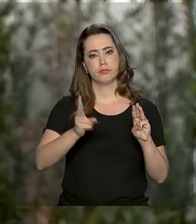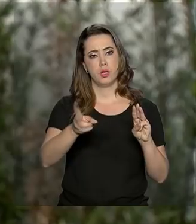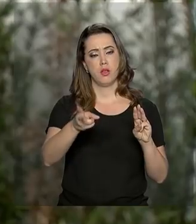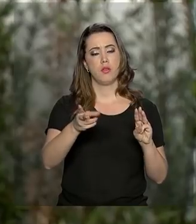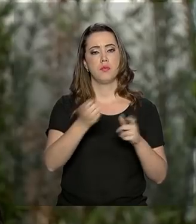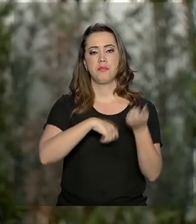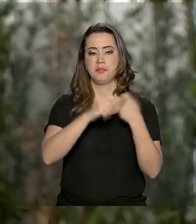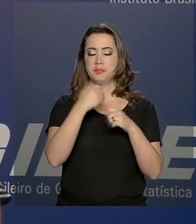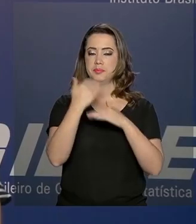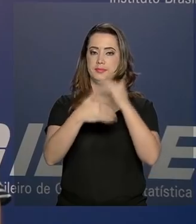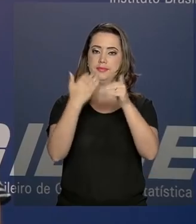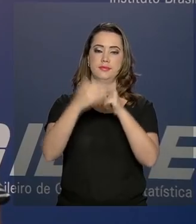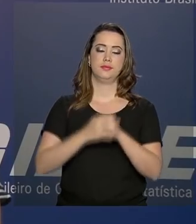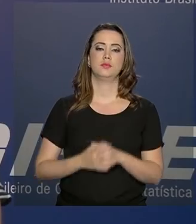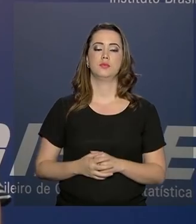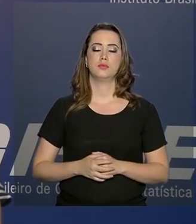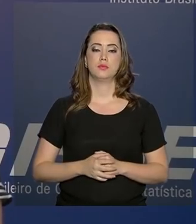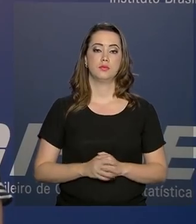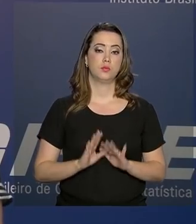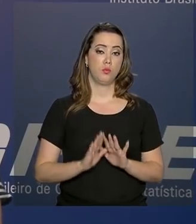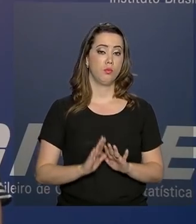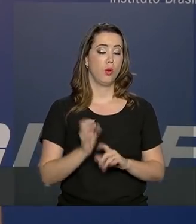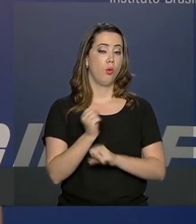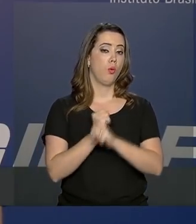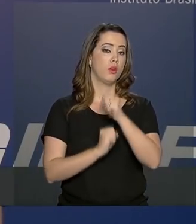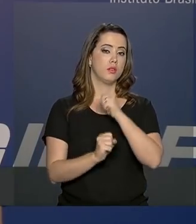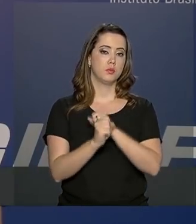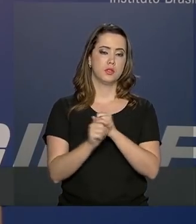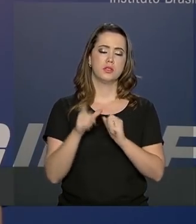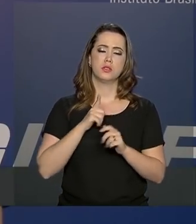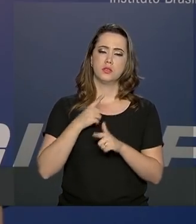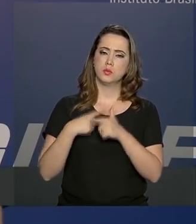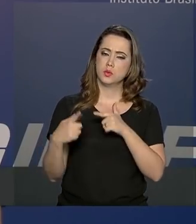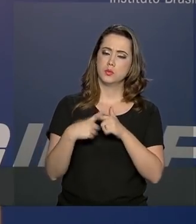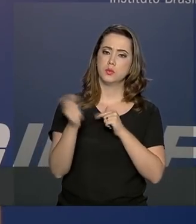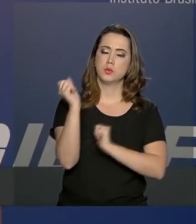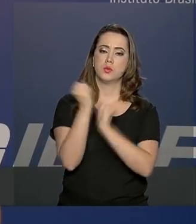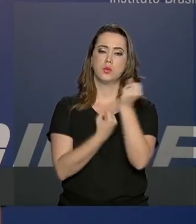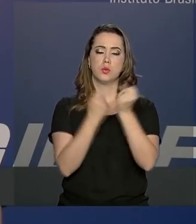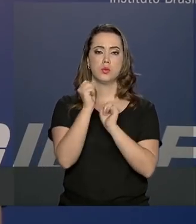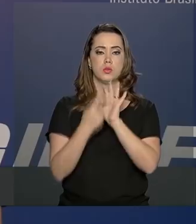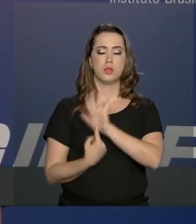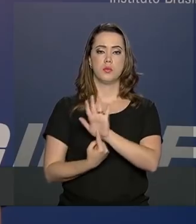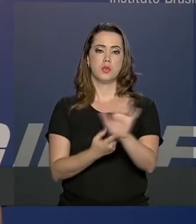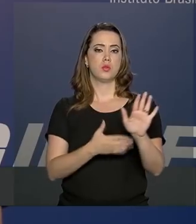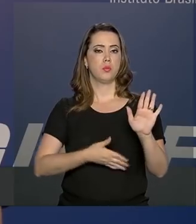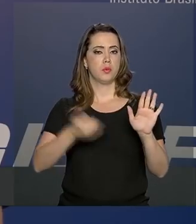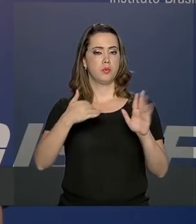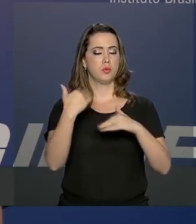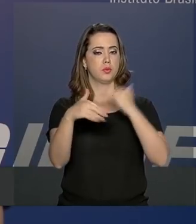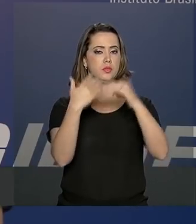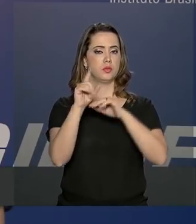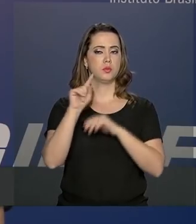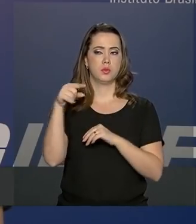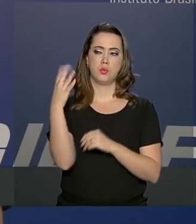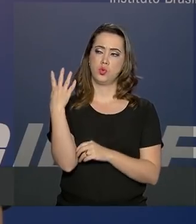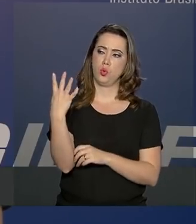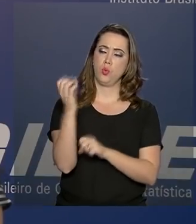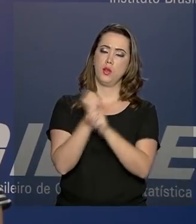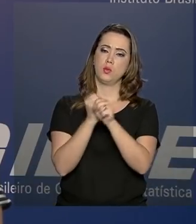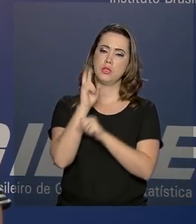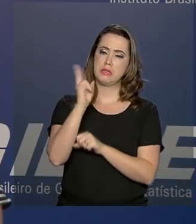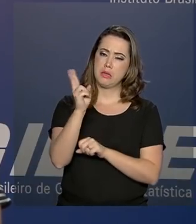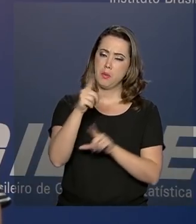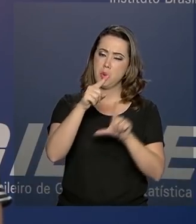Brasil cresceu. No ano passado, teve a ver com a indústria, que apresentou o primeiro ano de crescimento depois de quatro anos